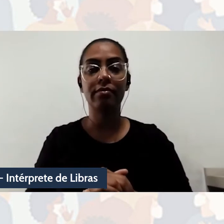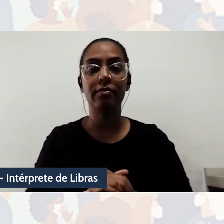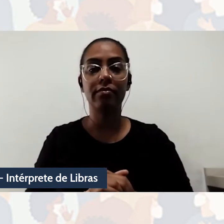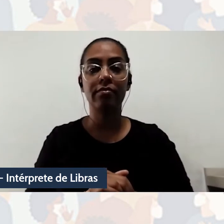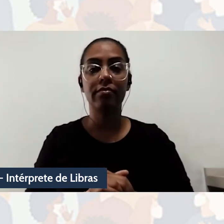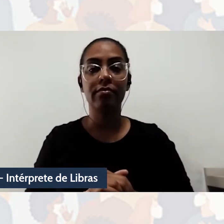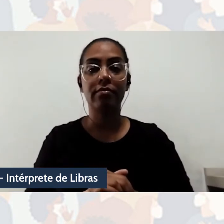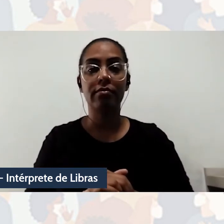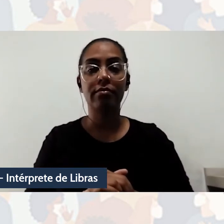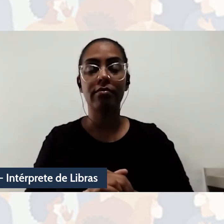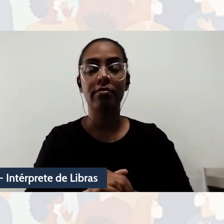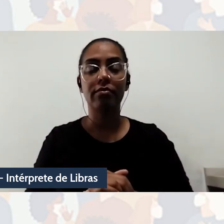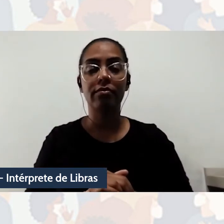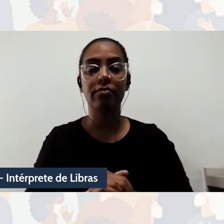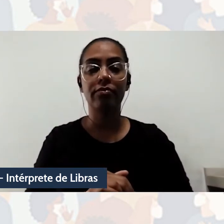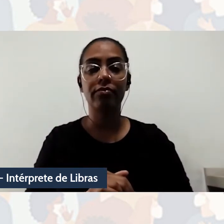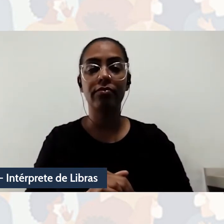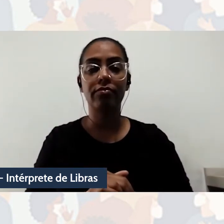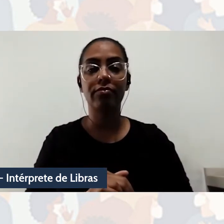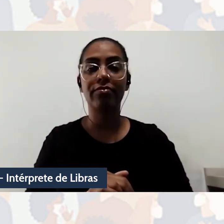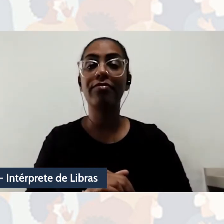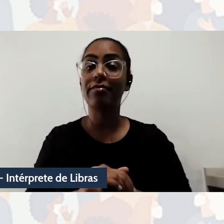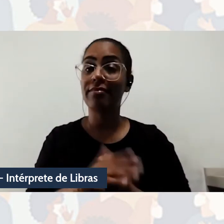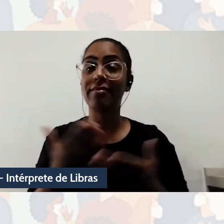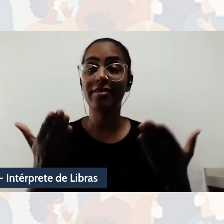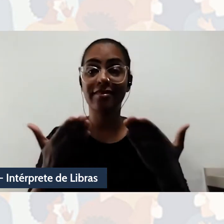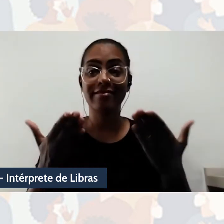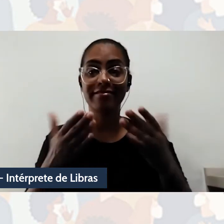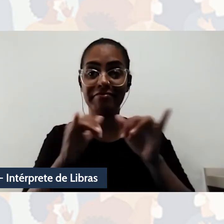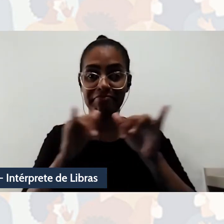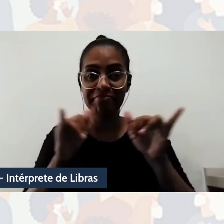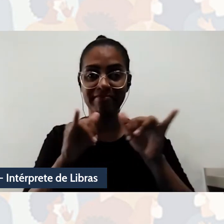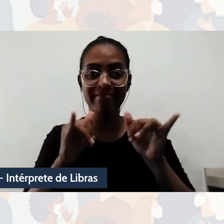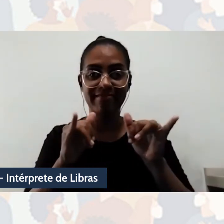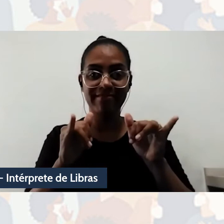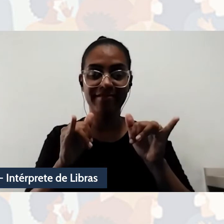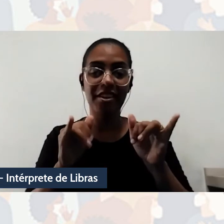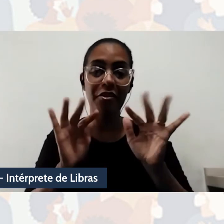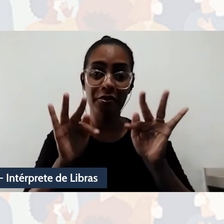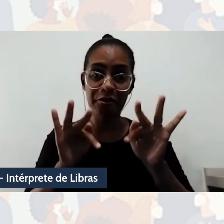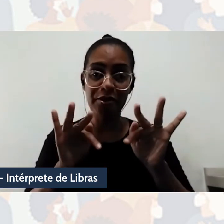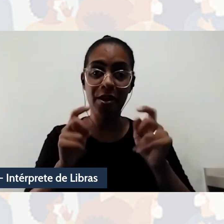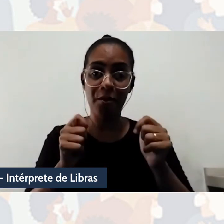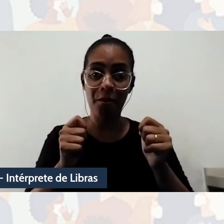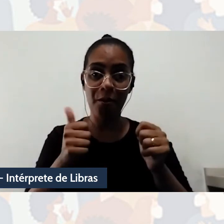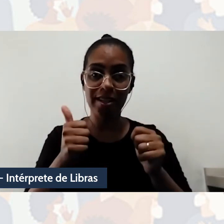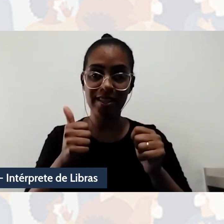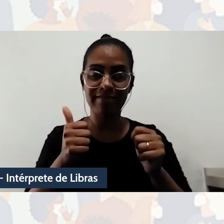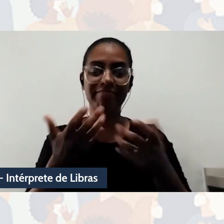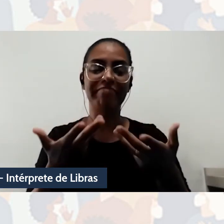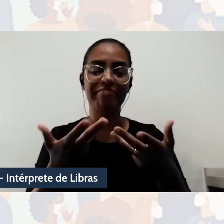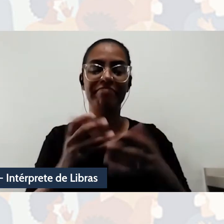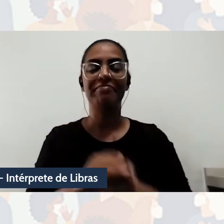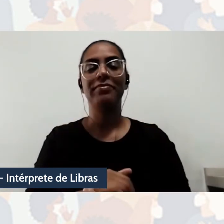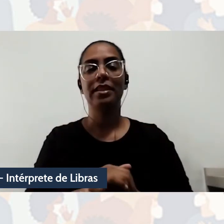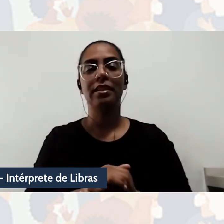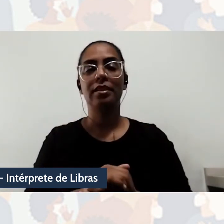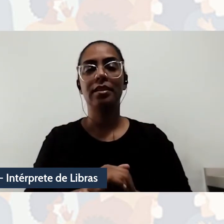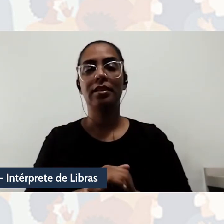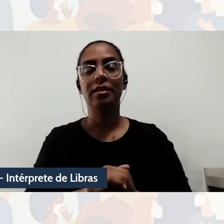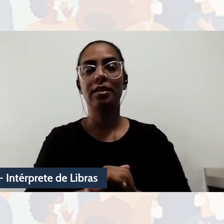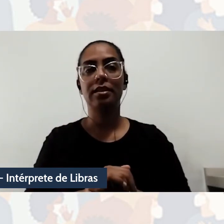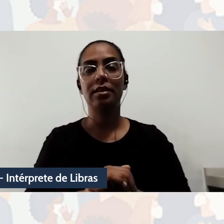para as minhas palavras finais, para não estourar o meu tempo, eu penso e proponho também